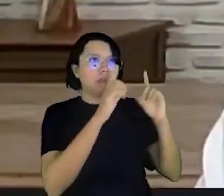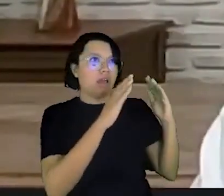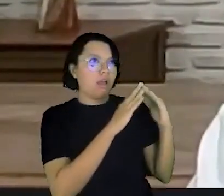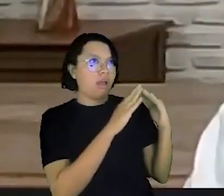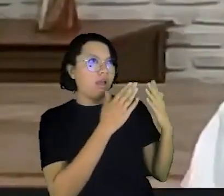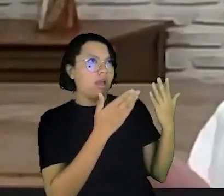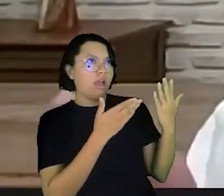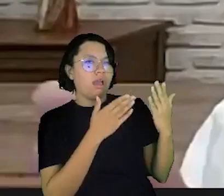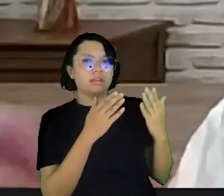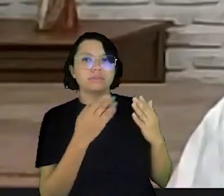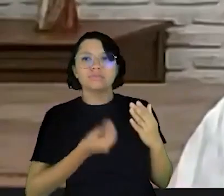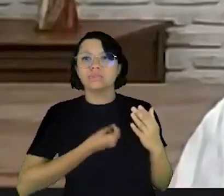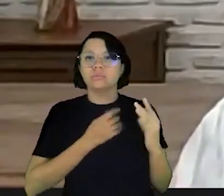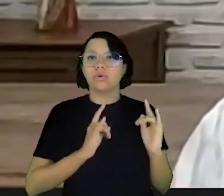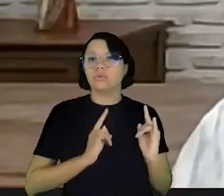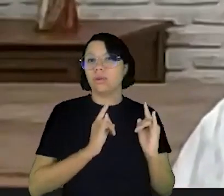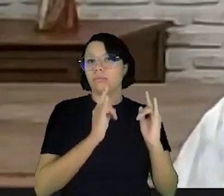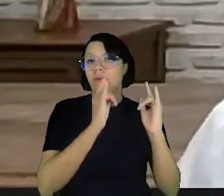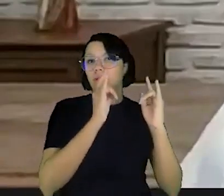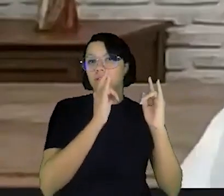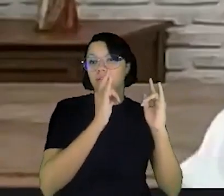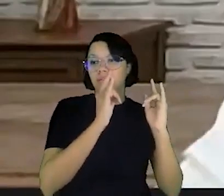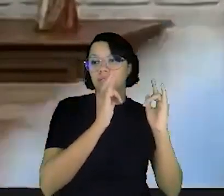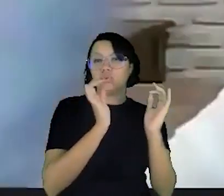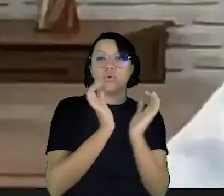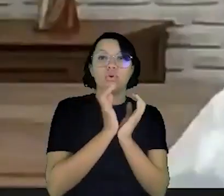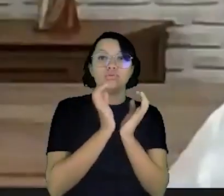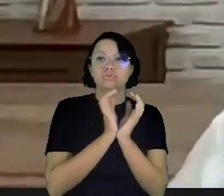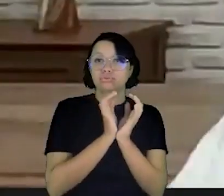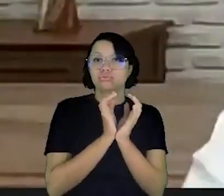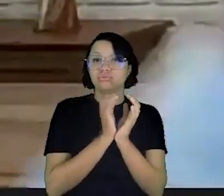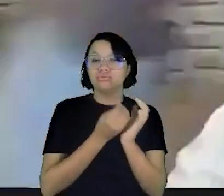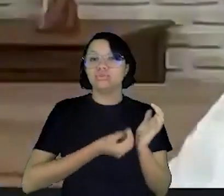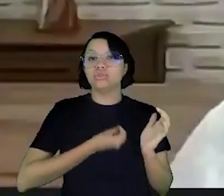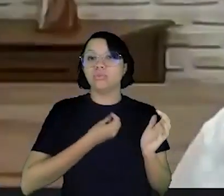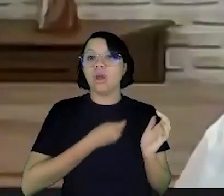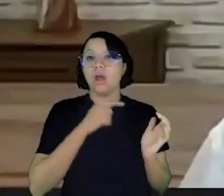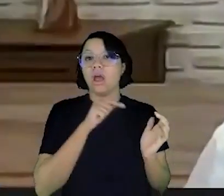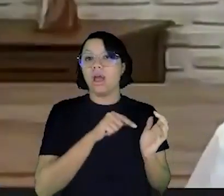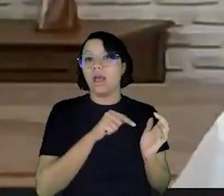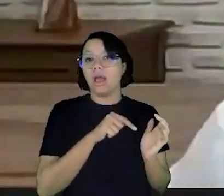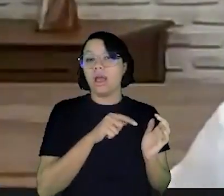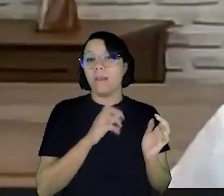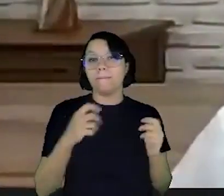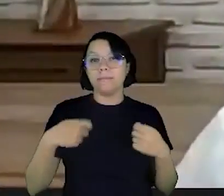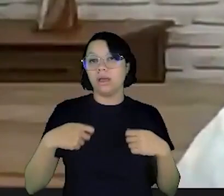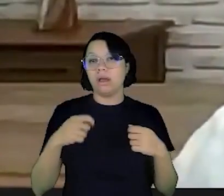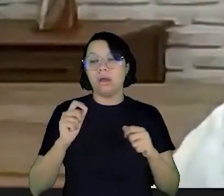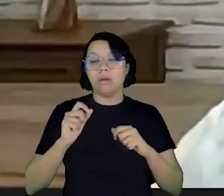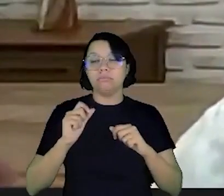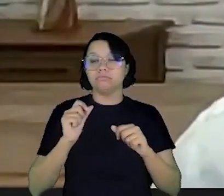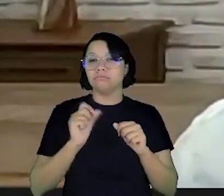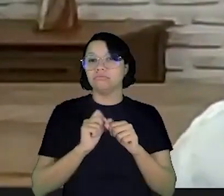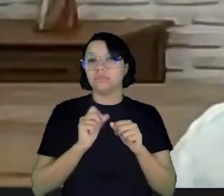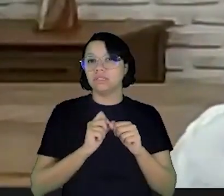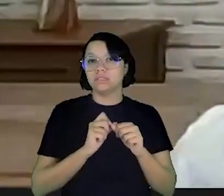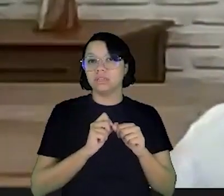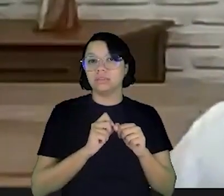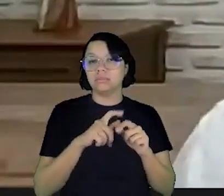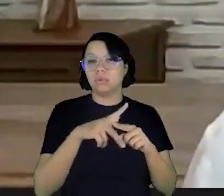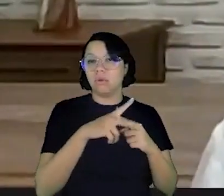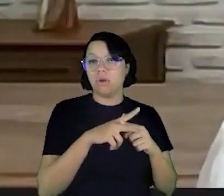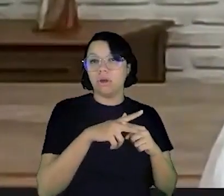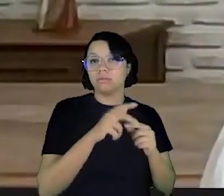casa ou se você mora em um apartamento e o conjunto de moradores do edifício decidiu fazer uma reforma no